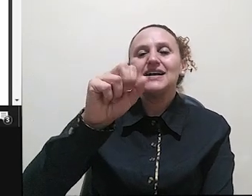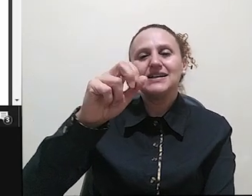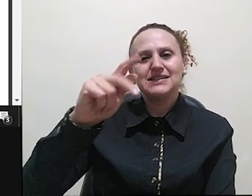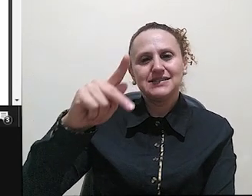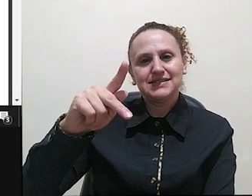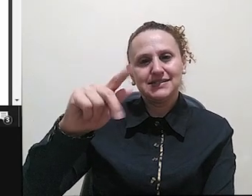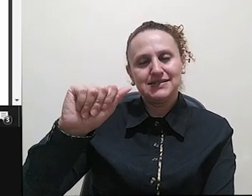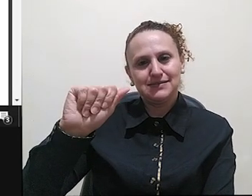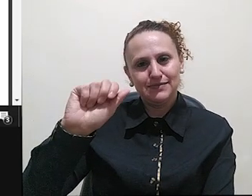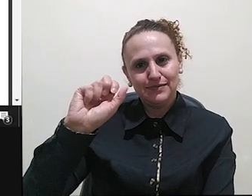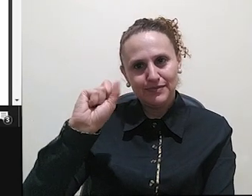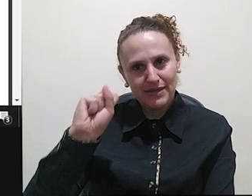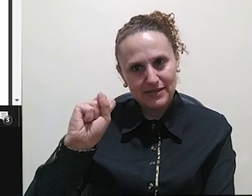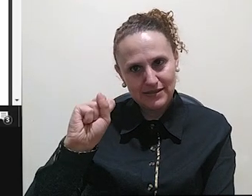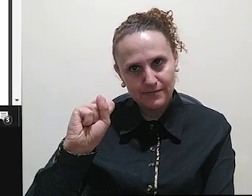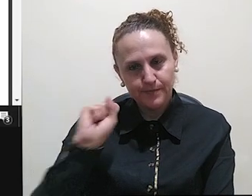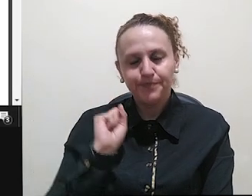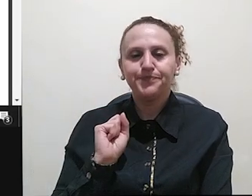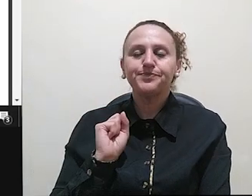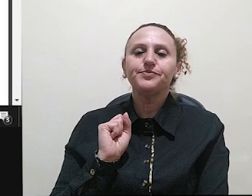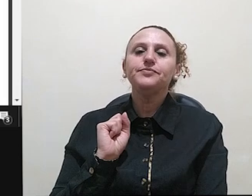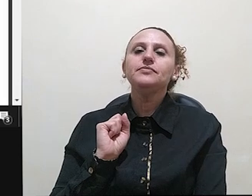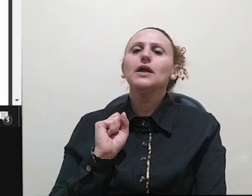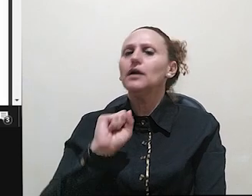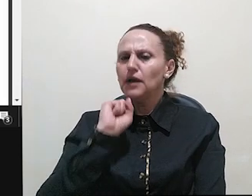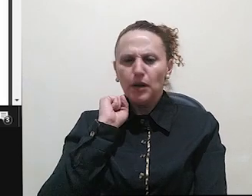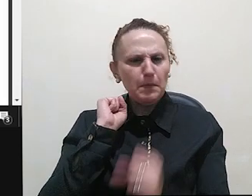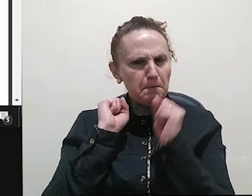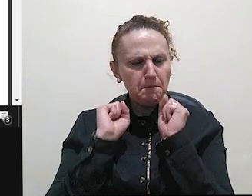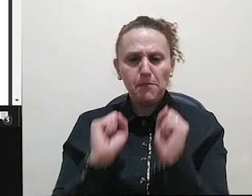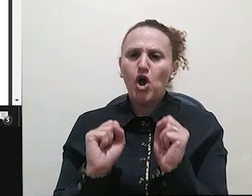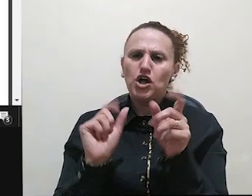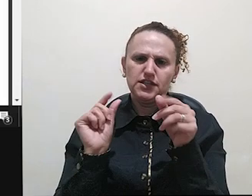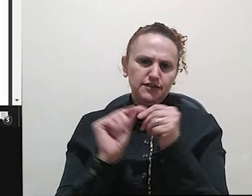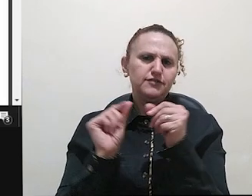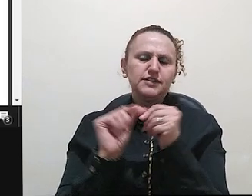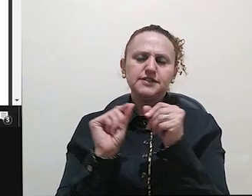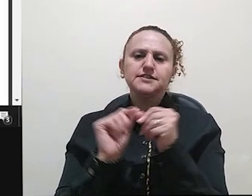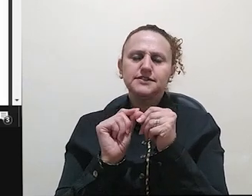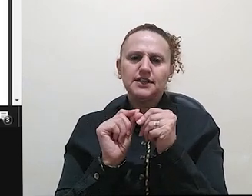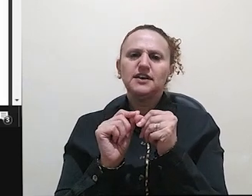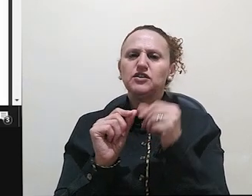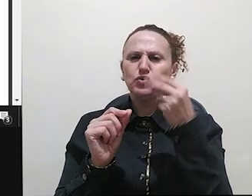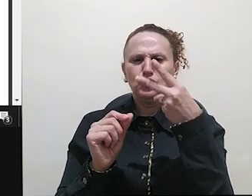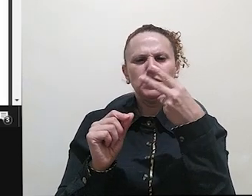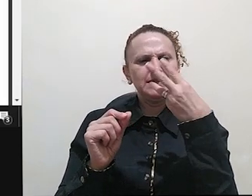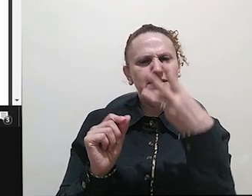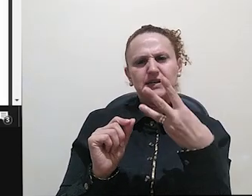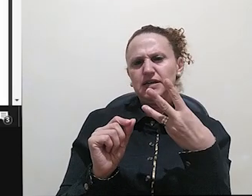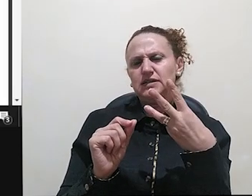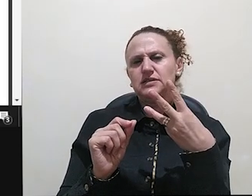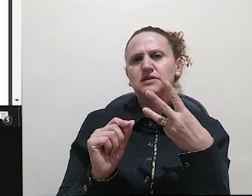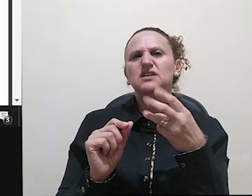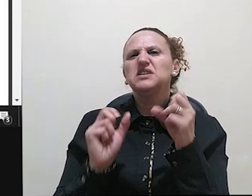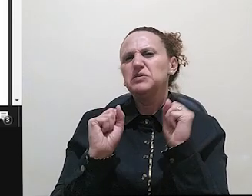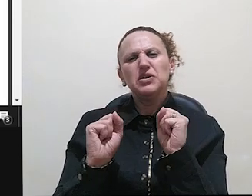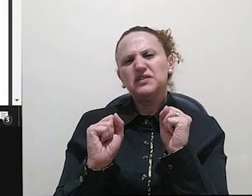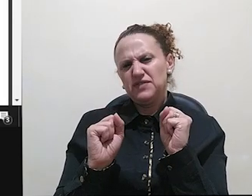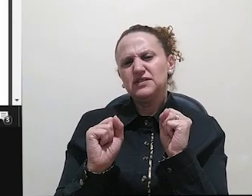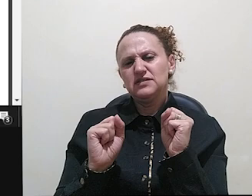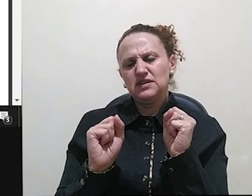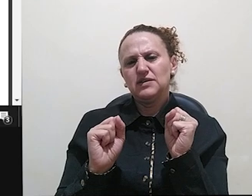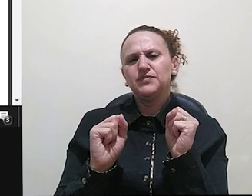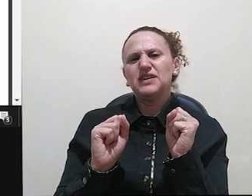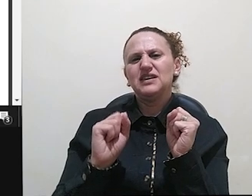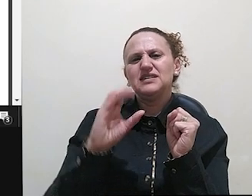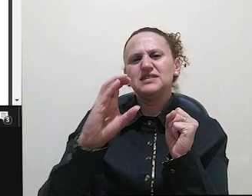uma citação com mais de três linhas? Pode, daí faz, né? O recuo de quatro centímetros, espaçamento